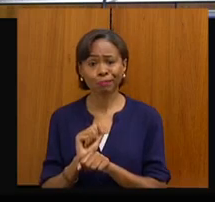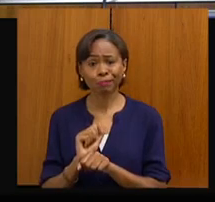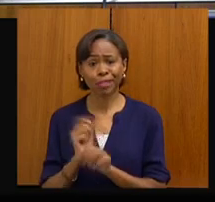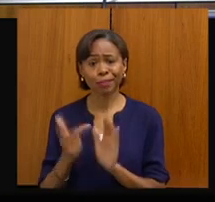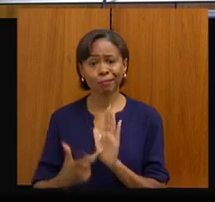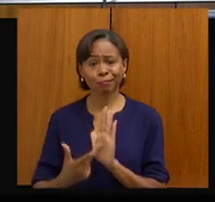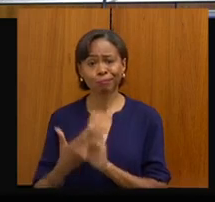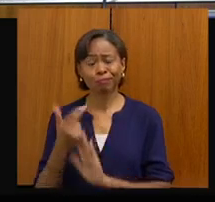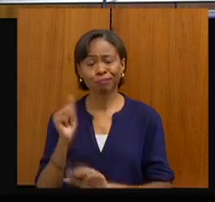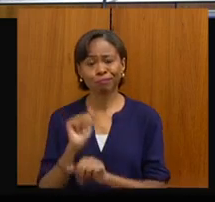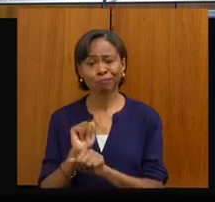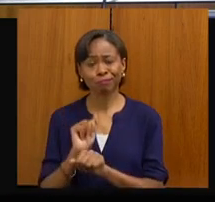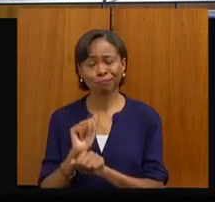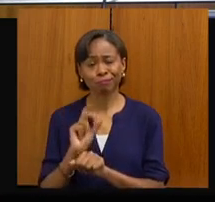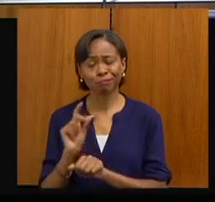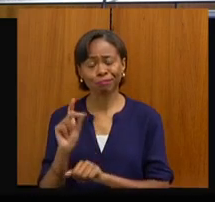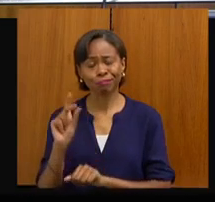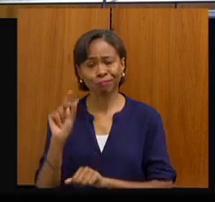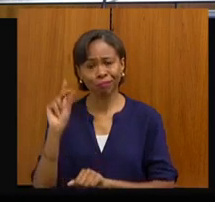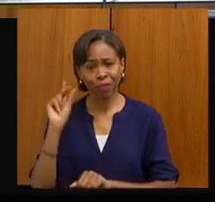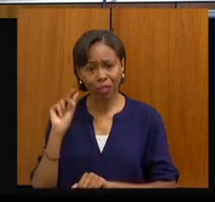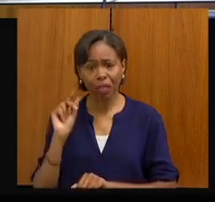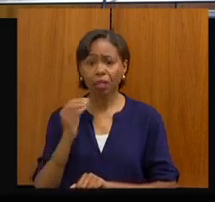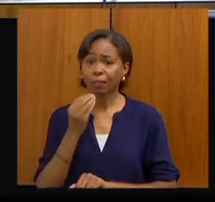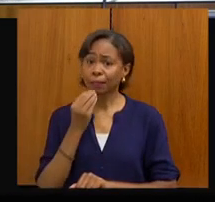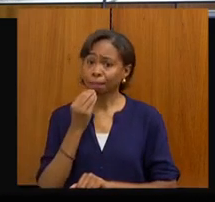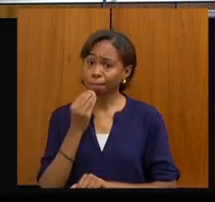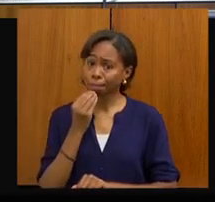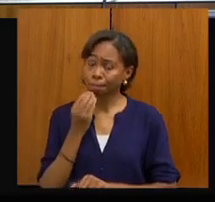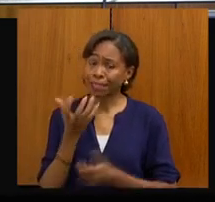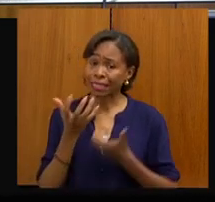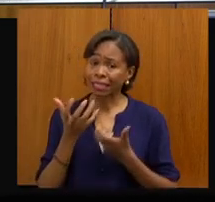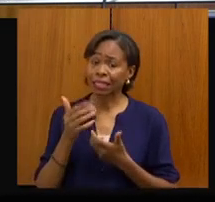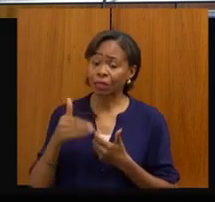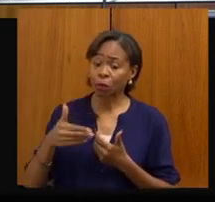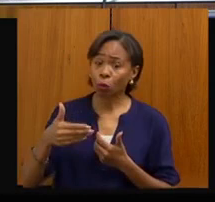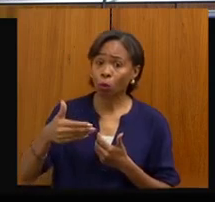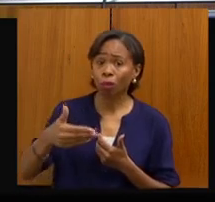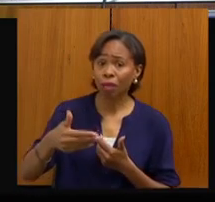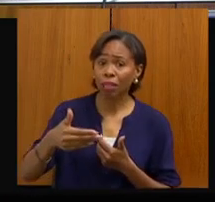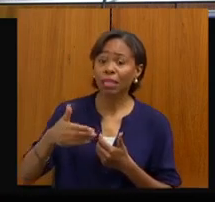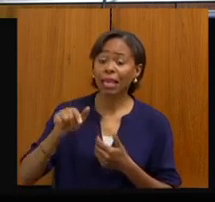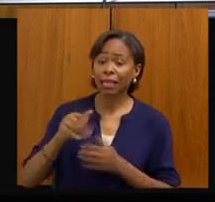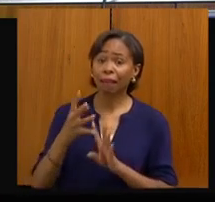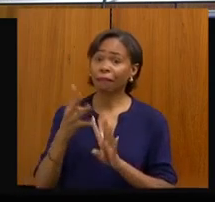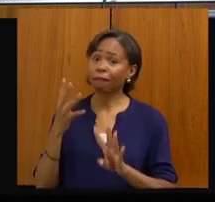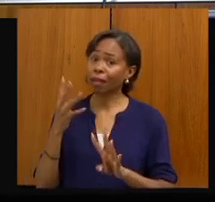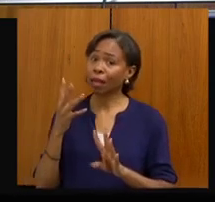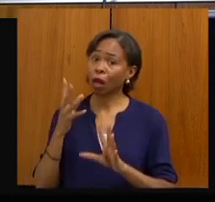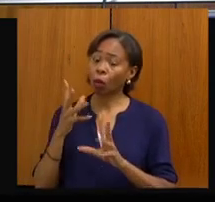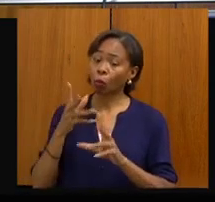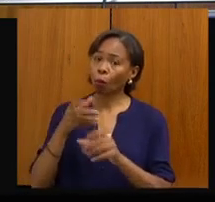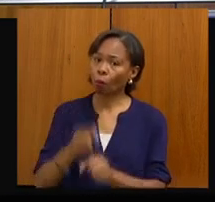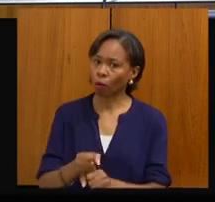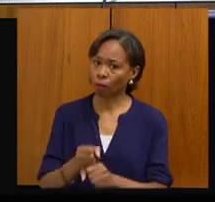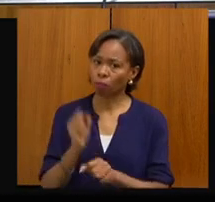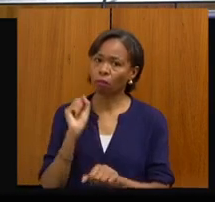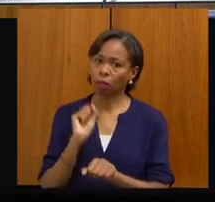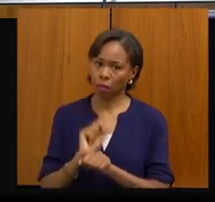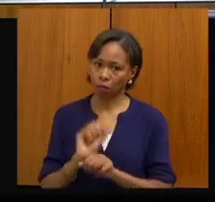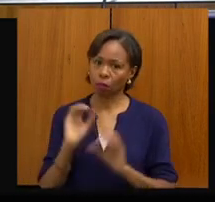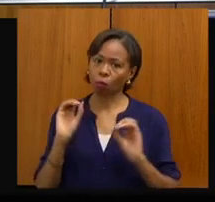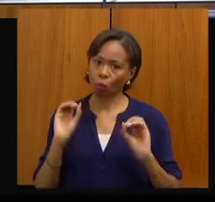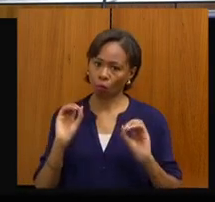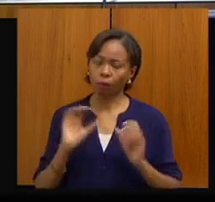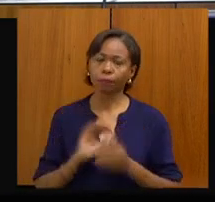É a expectativa nossa. A gente pretende aí, nos próximos meses, acelerar para a gente zerar essa fila. Pode passar? Esse é o